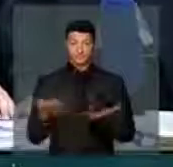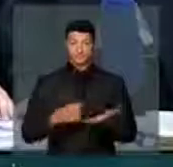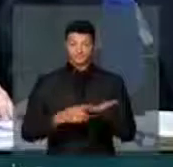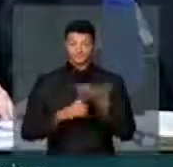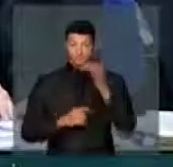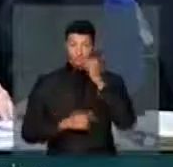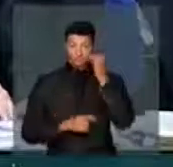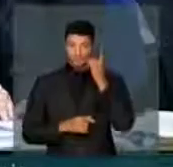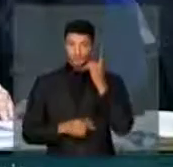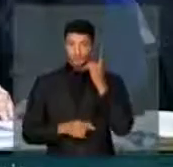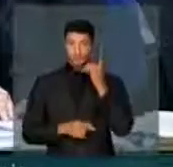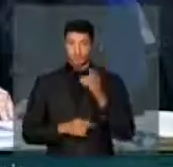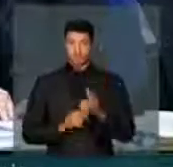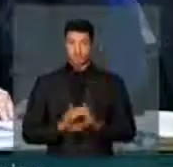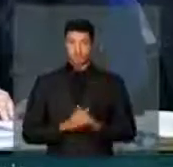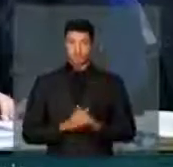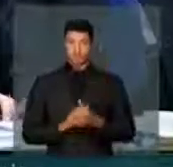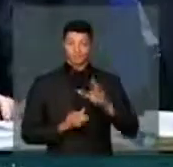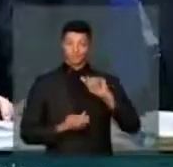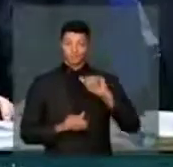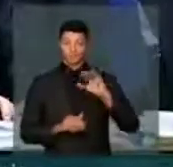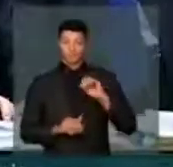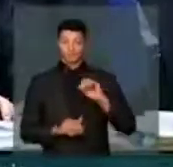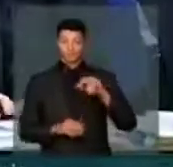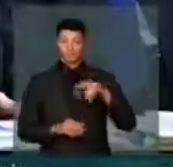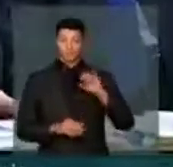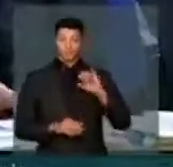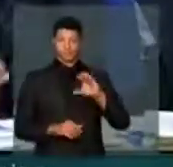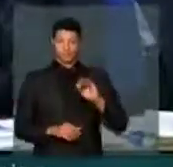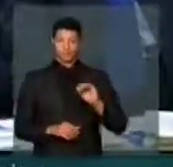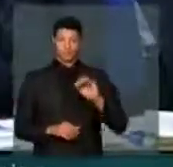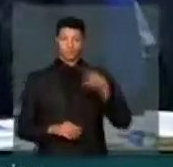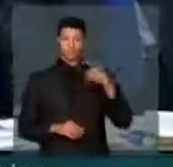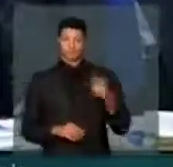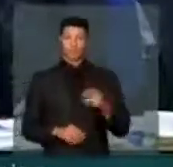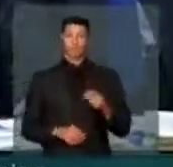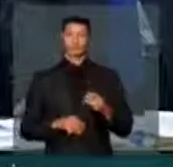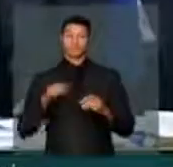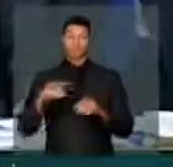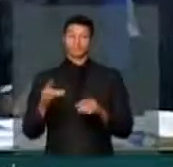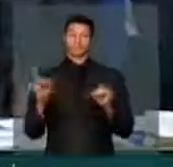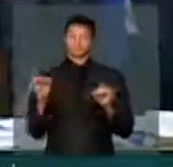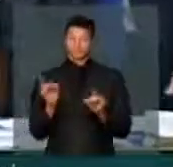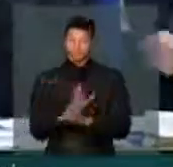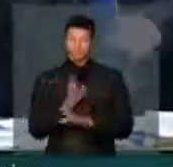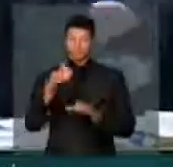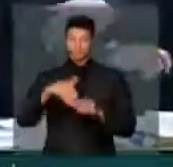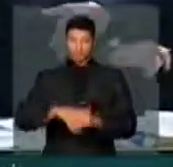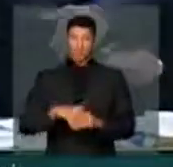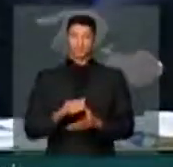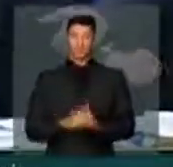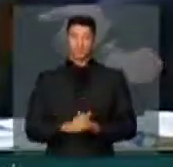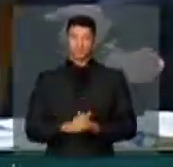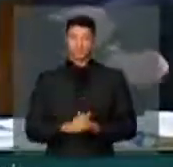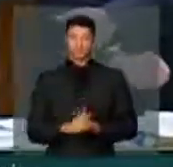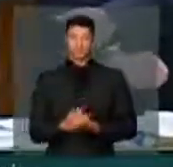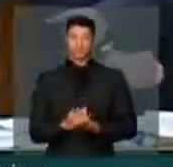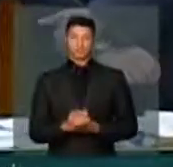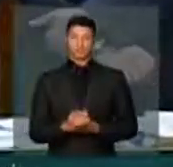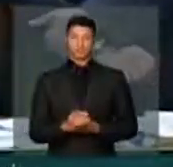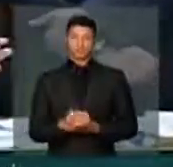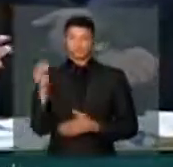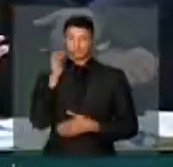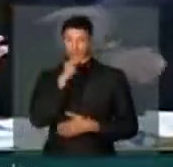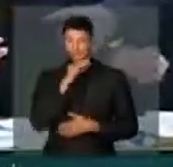O deputado Caio Nassi por cinco minutos, em seguida nós vamos encerrar a votação e